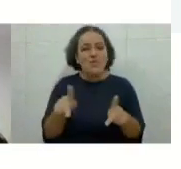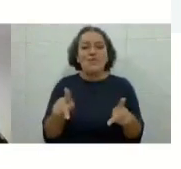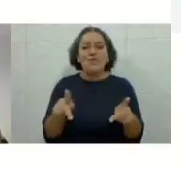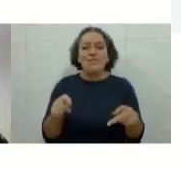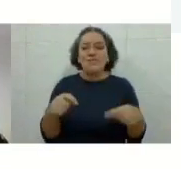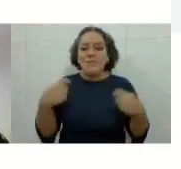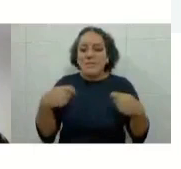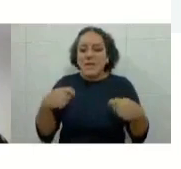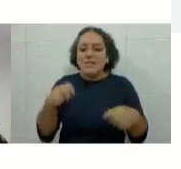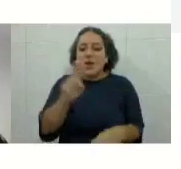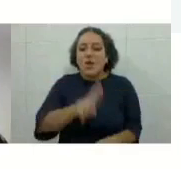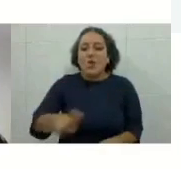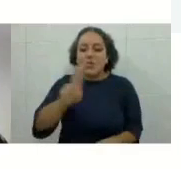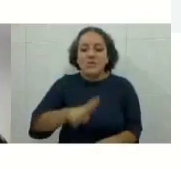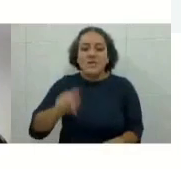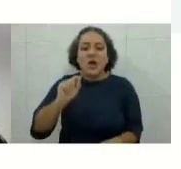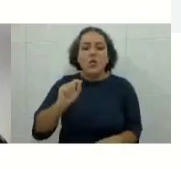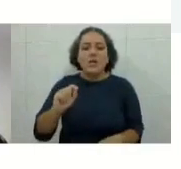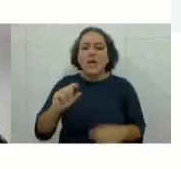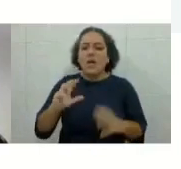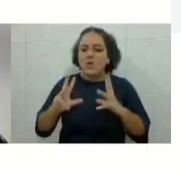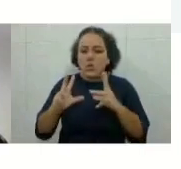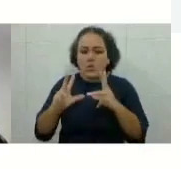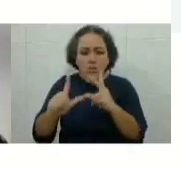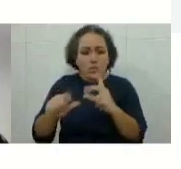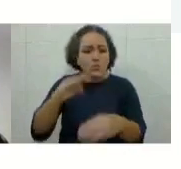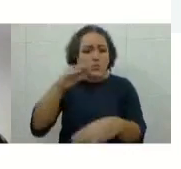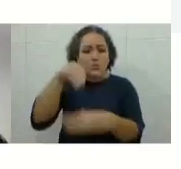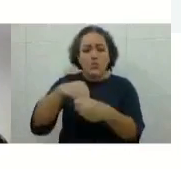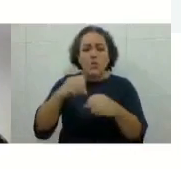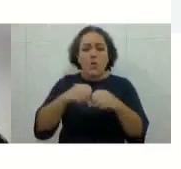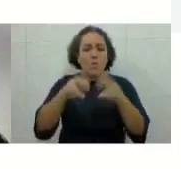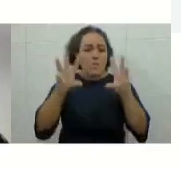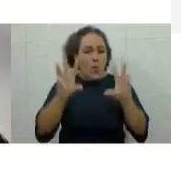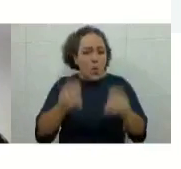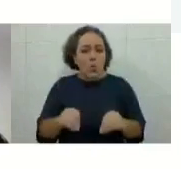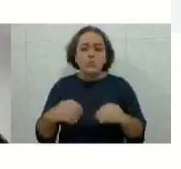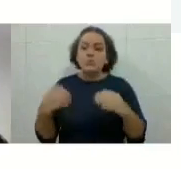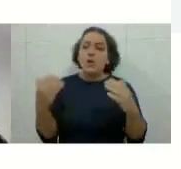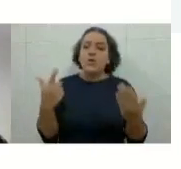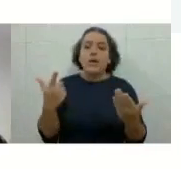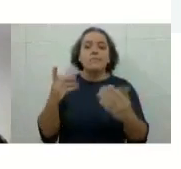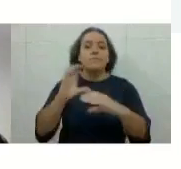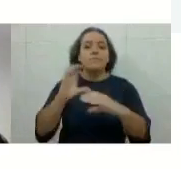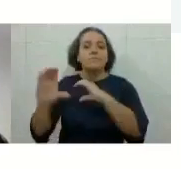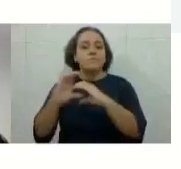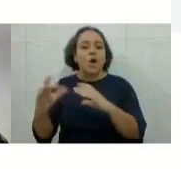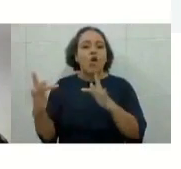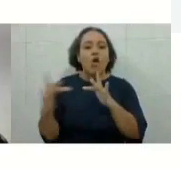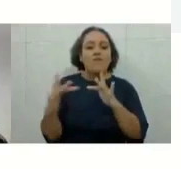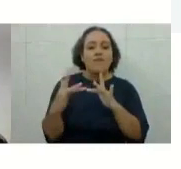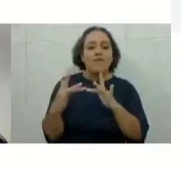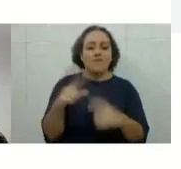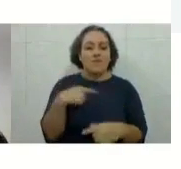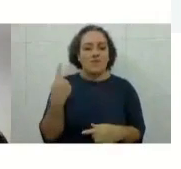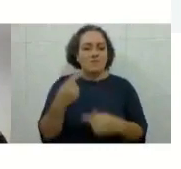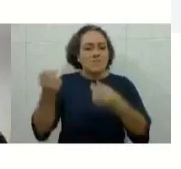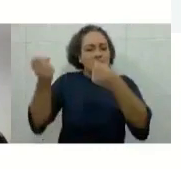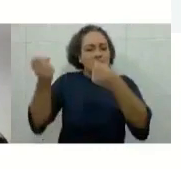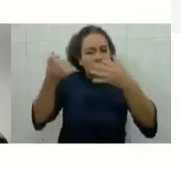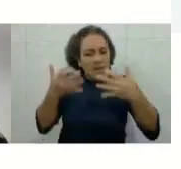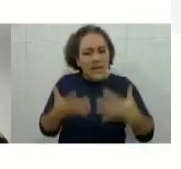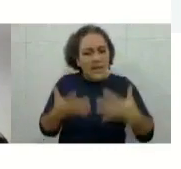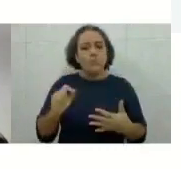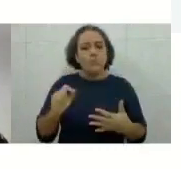os canais de comunicação para entrar em contato com a gente, para falar o que está acontecendo, para pedir ajuda, porque às vezes é uma